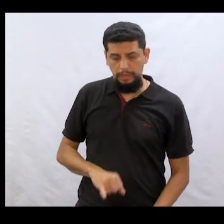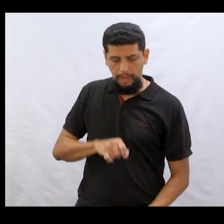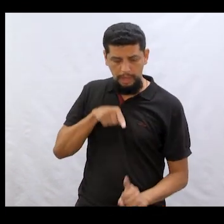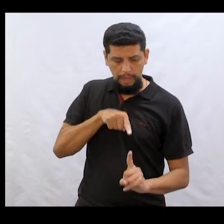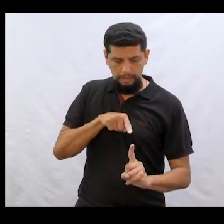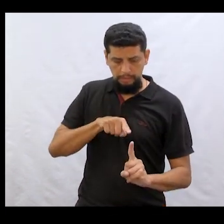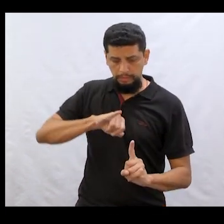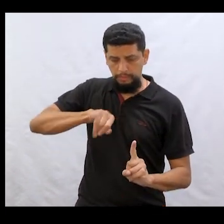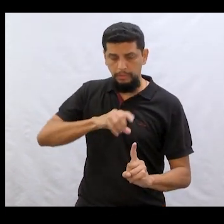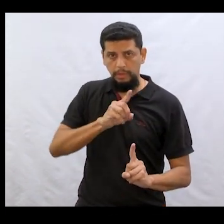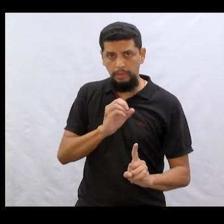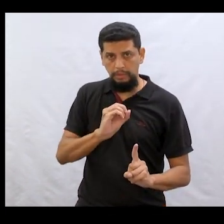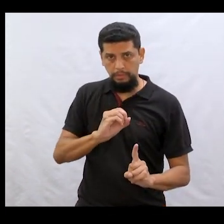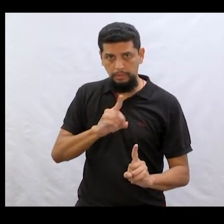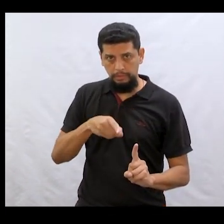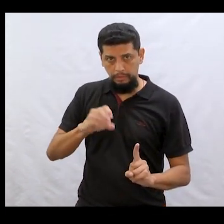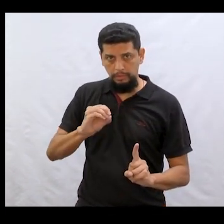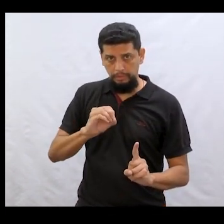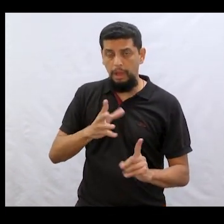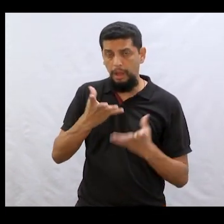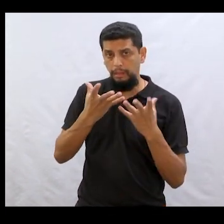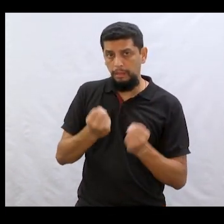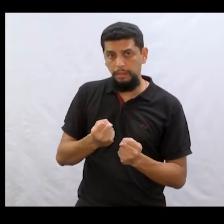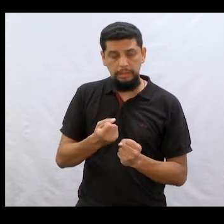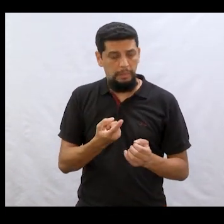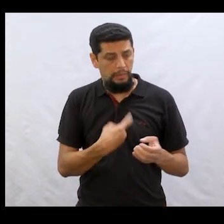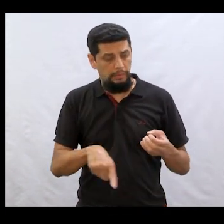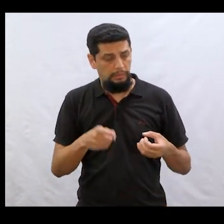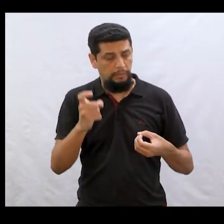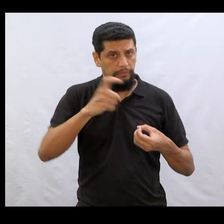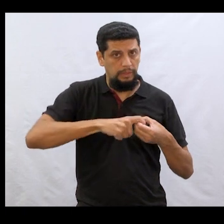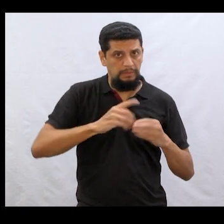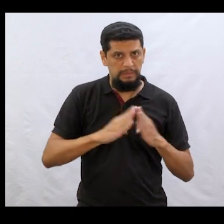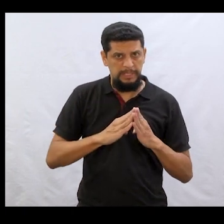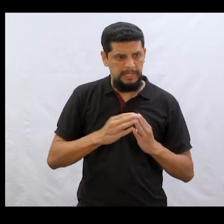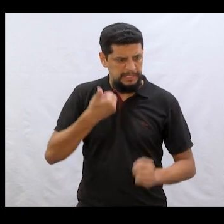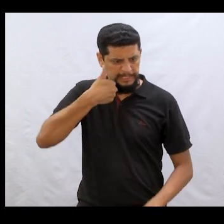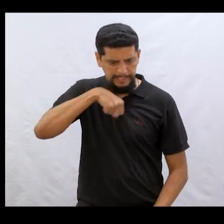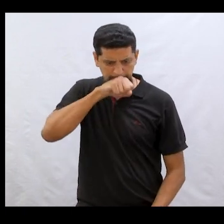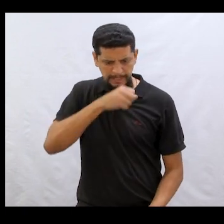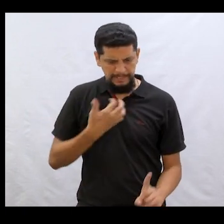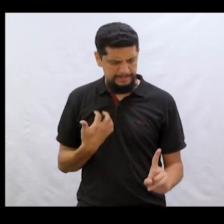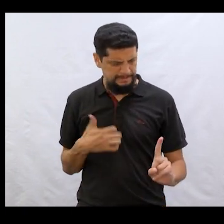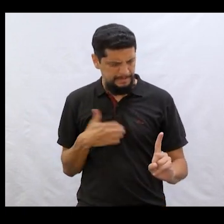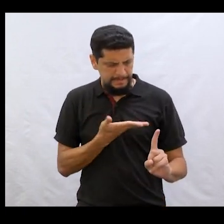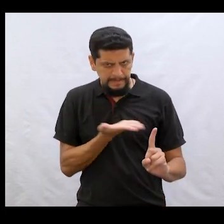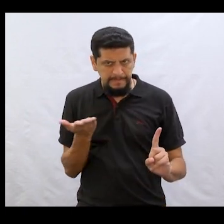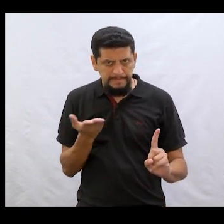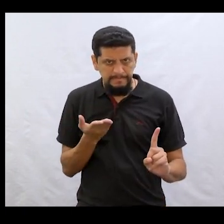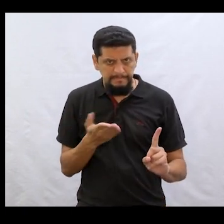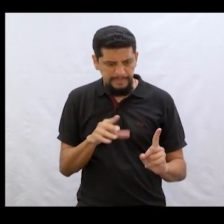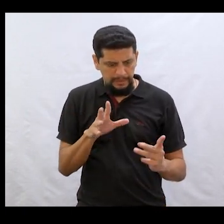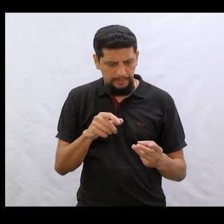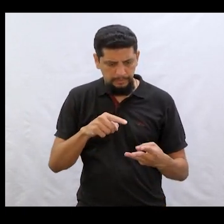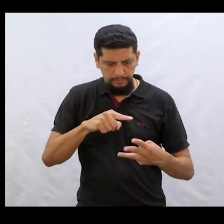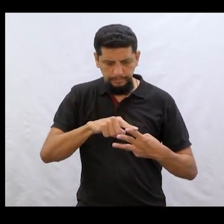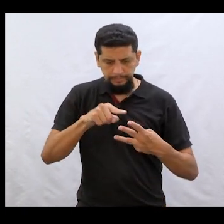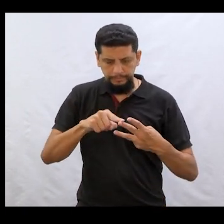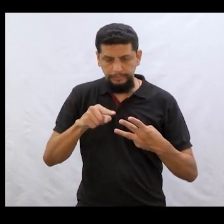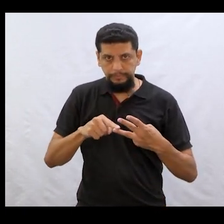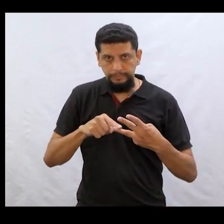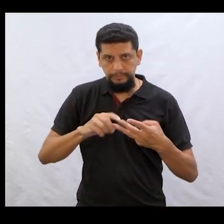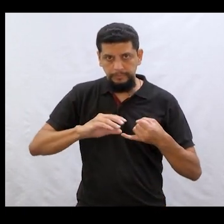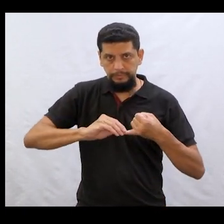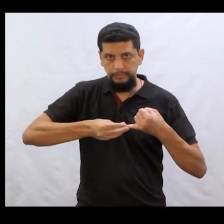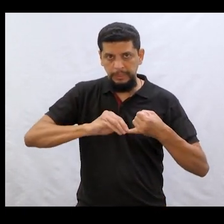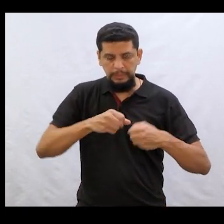aceitou. Mas quando o João voltou para casa, sua mãe ficou furiosa e jogou os três feijões pela janela. E